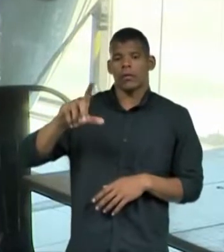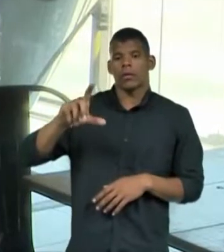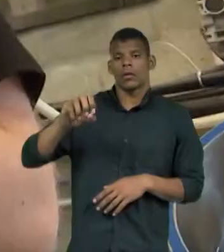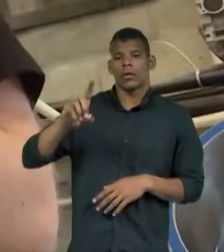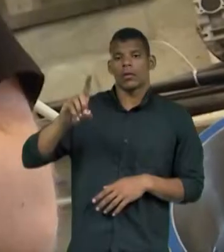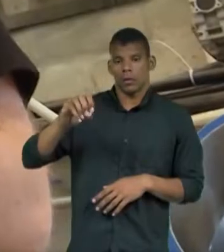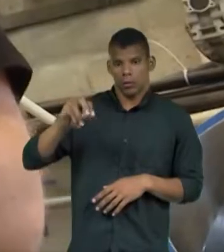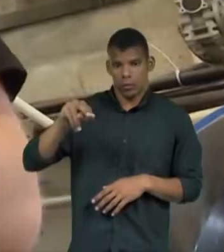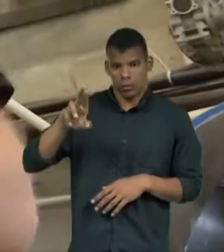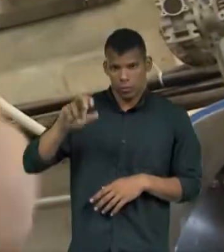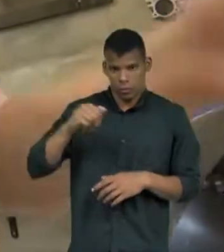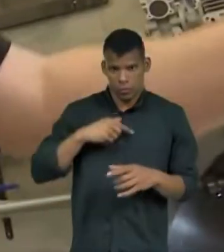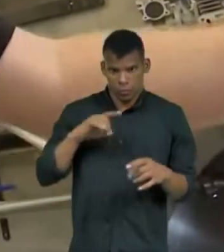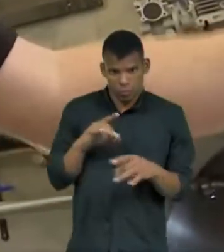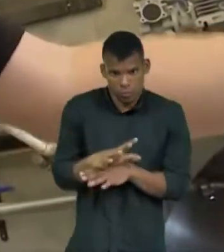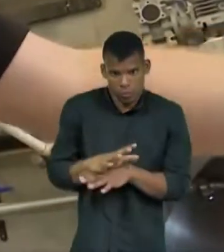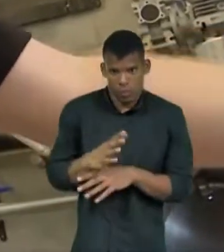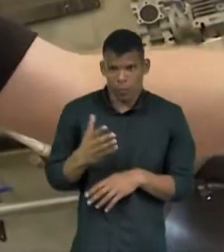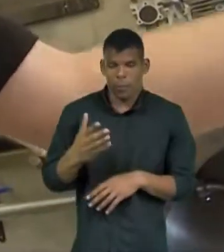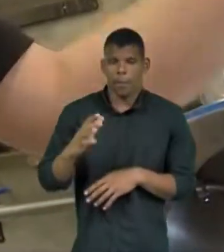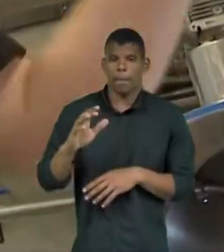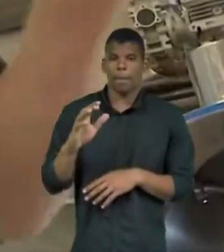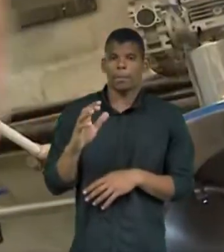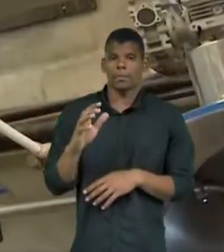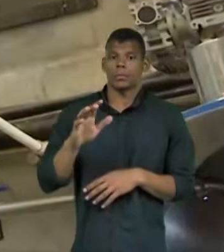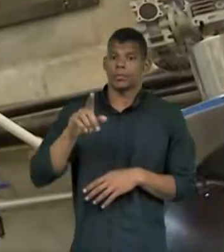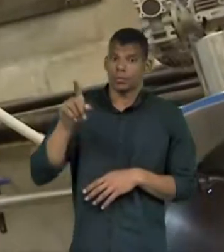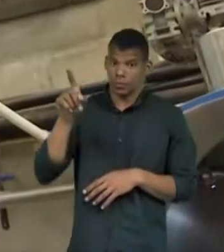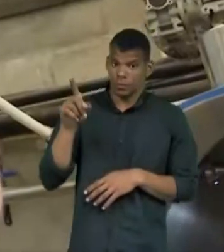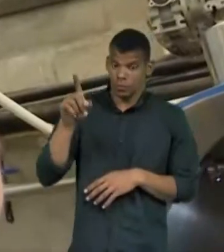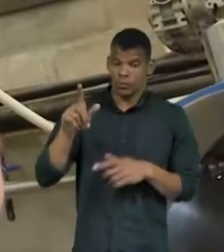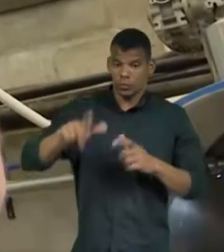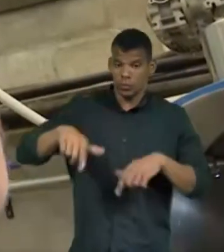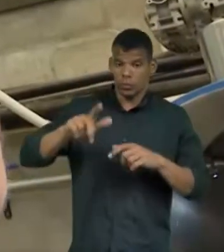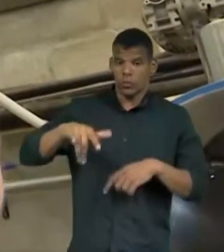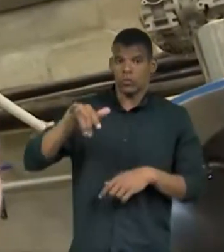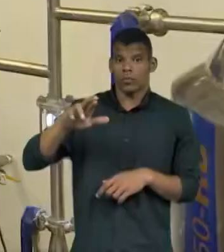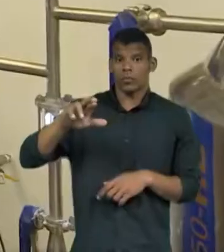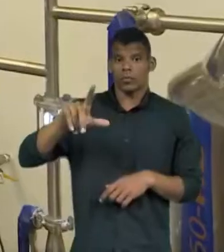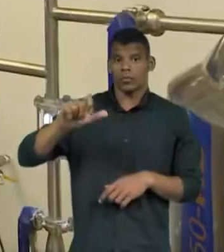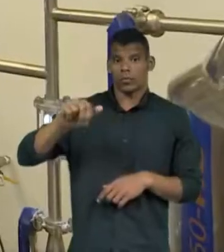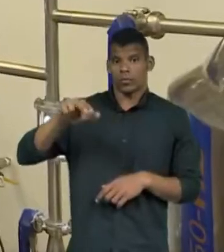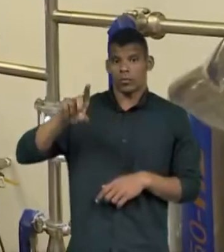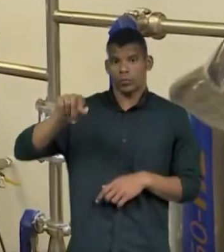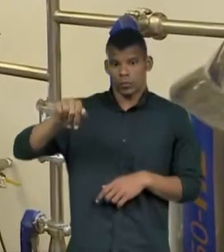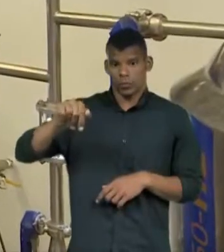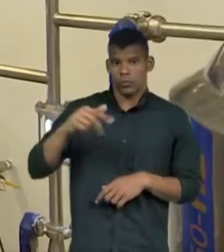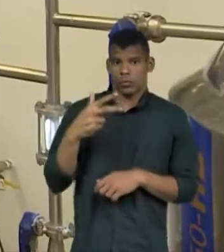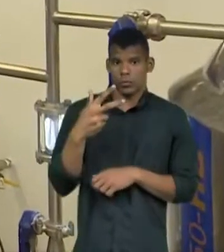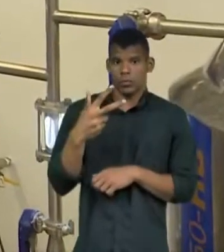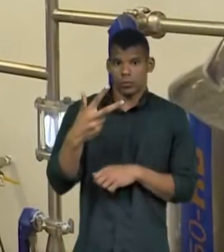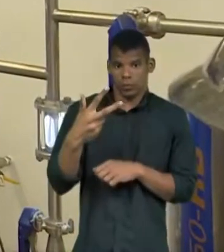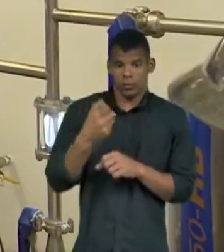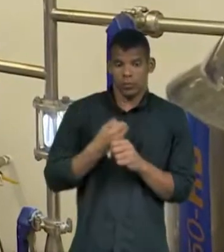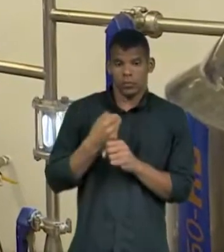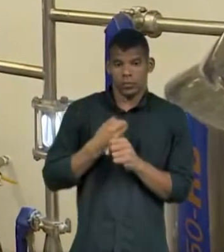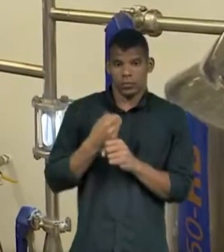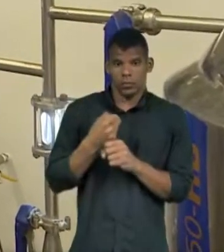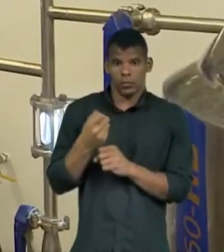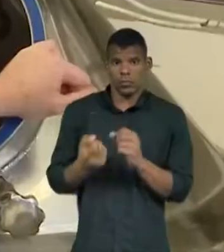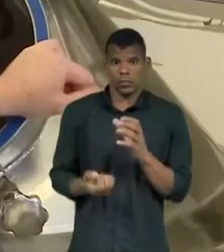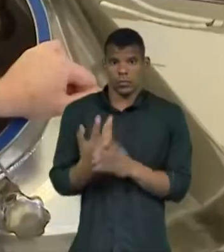o consumo. O Jeremy chegou da Irlanda há sete anos e há três montou a cervejaria. Depois da pandemia, as vendas